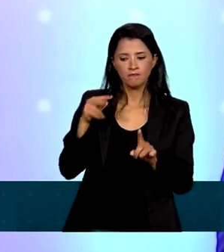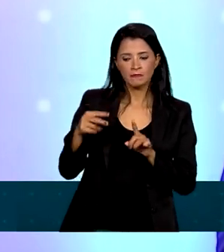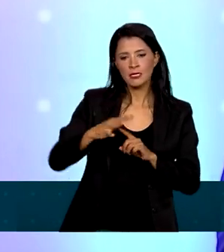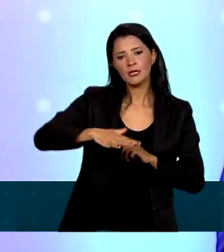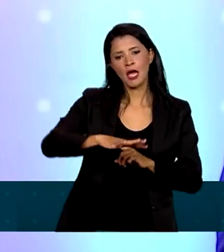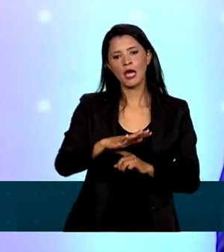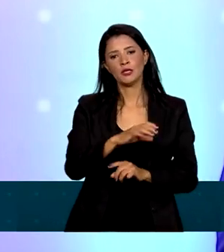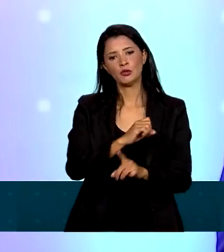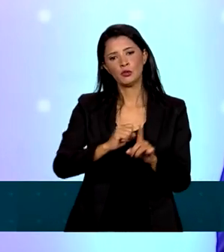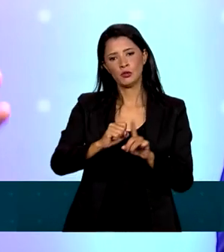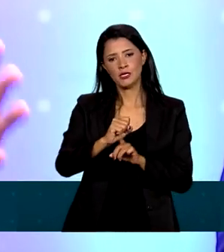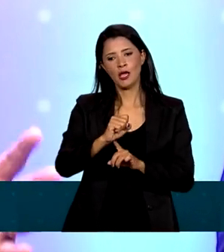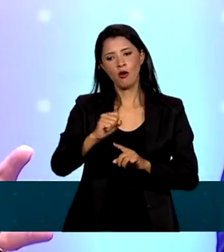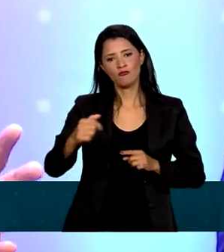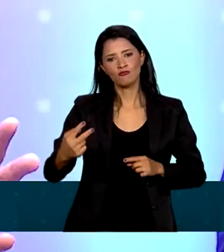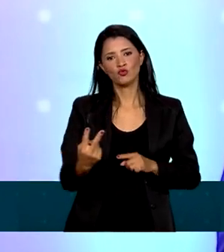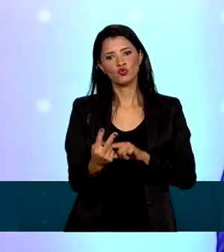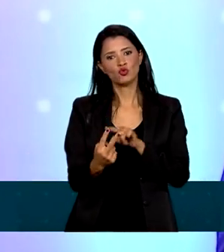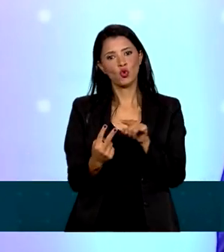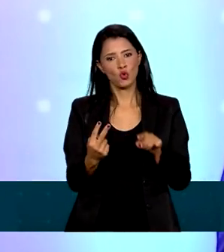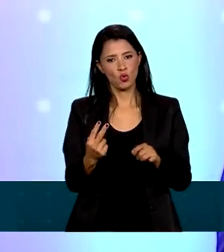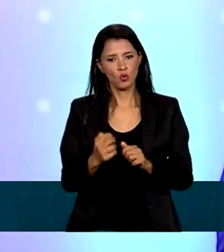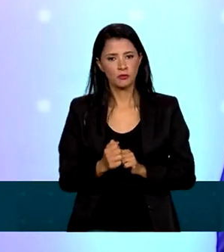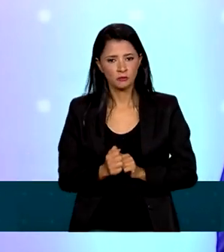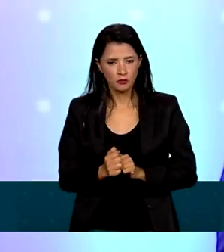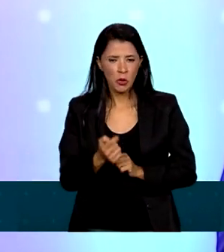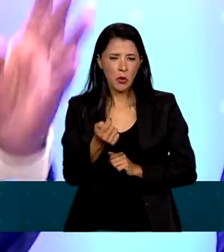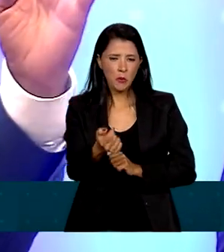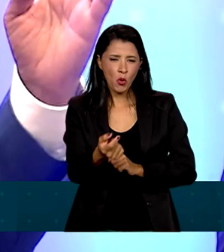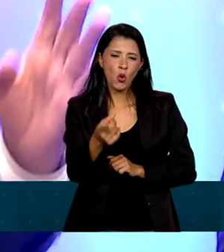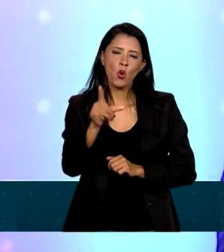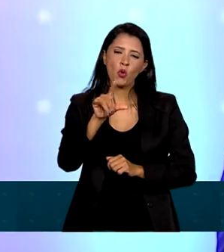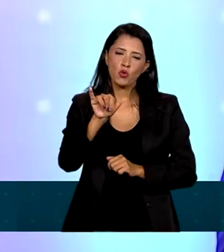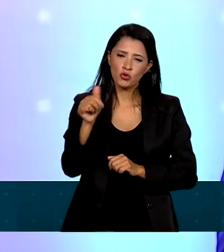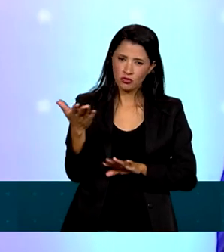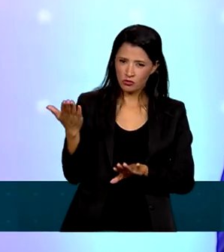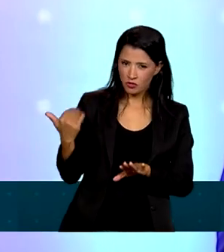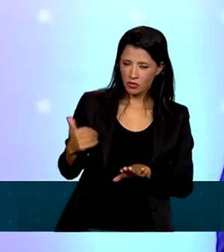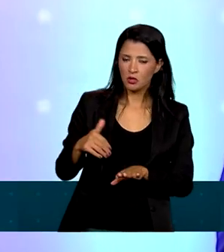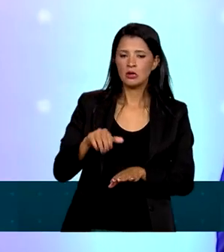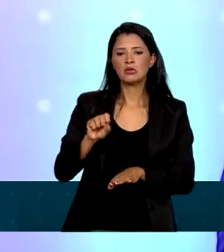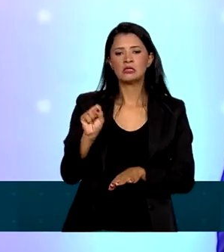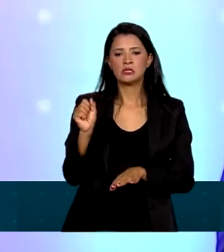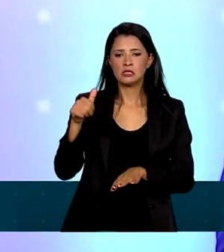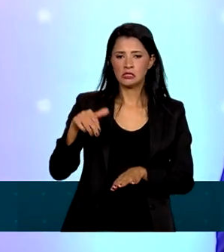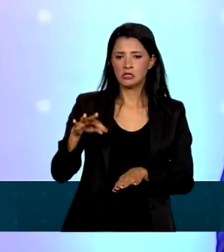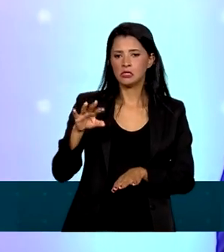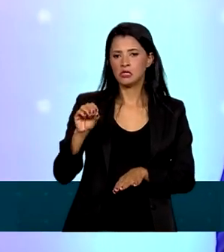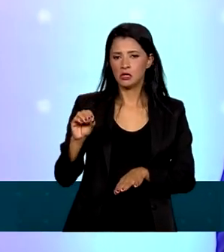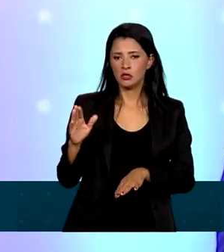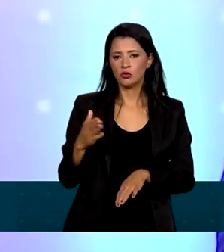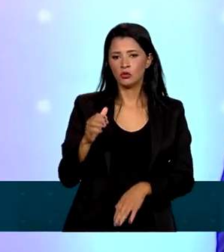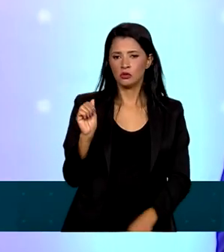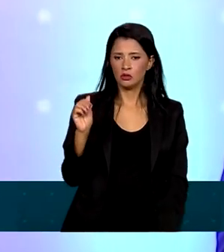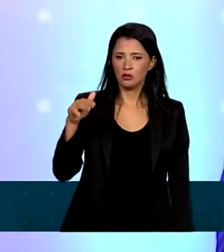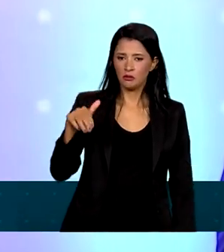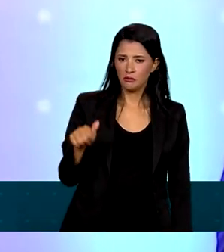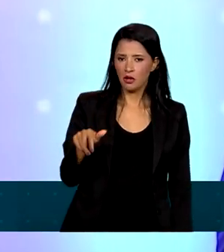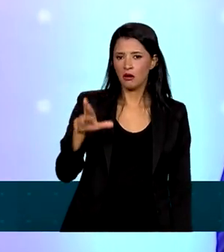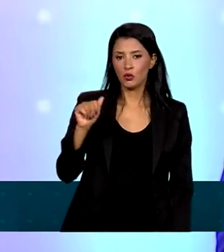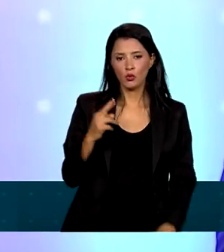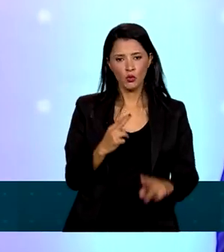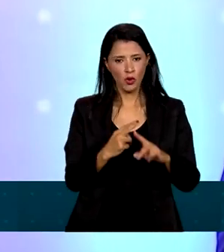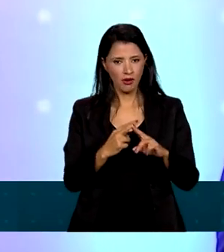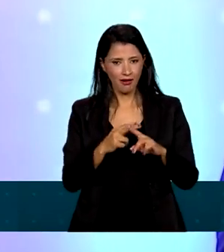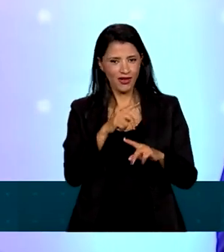social. Tivemos há poucos dias lá em Santo Amaro, com a Caixa Econômica Federal, a nossa querida Rita Serrana,